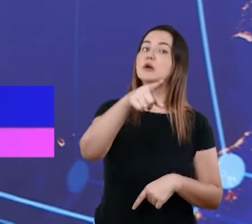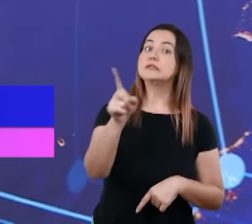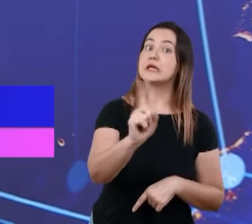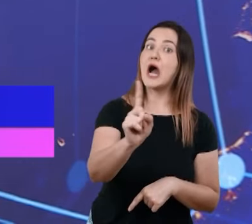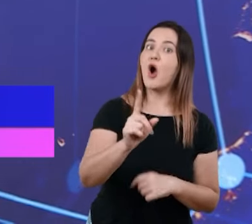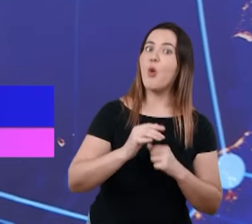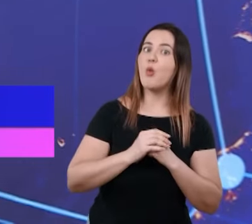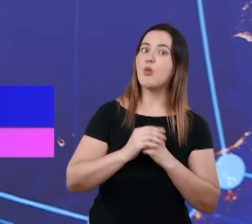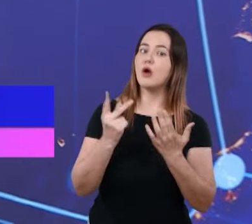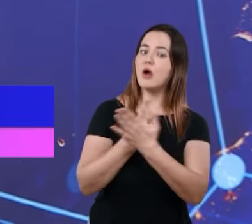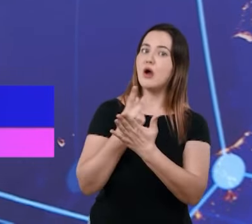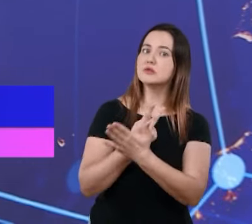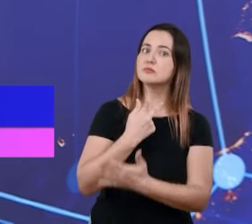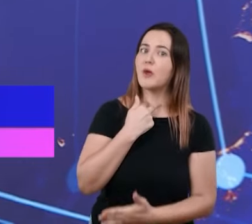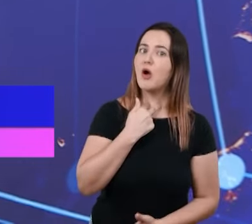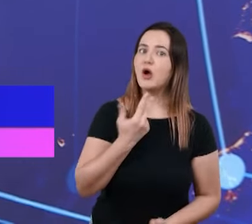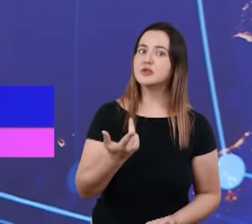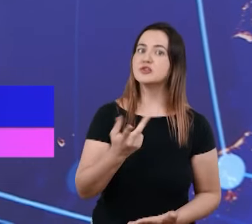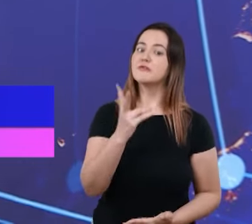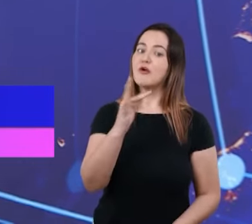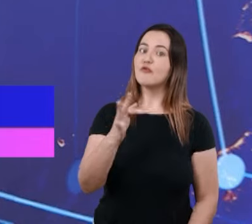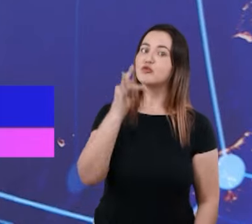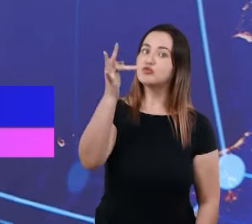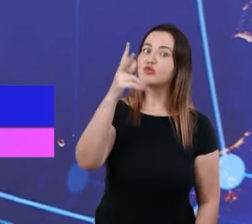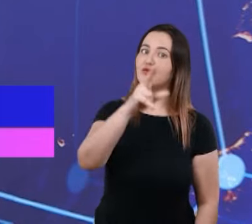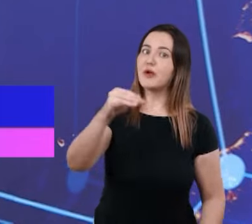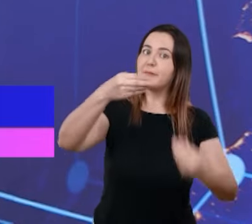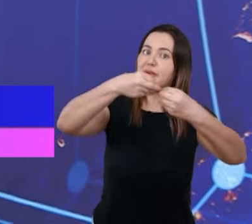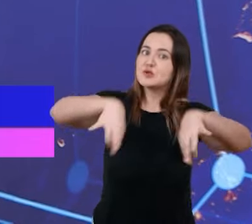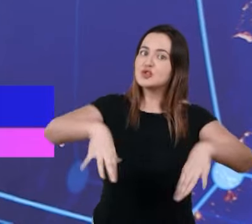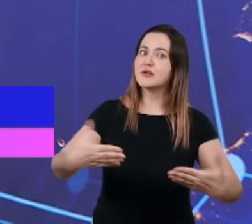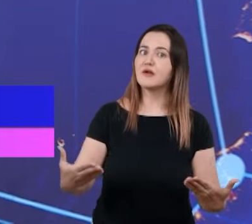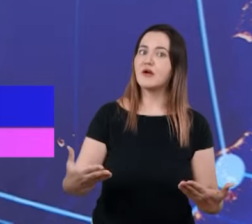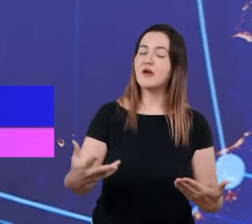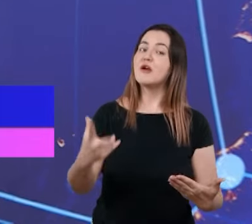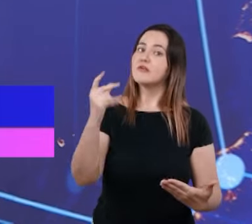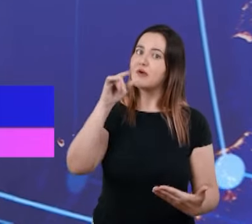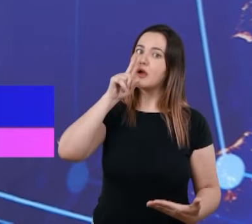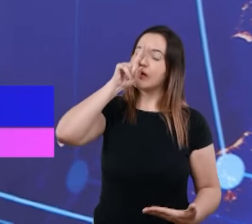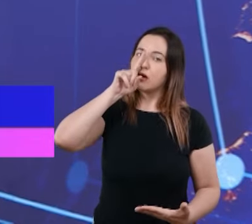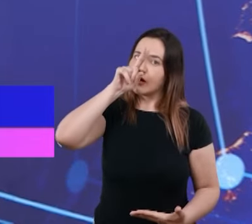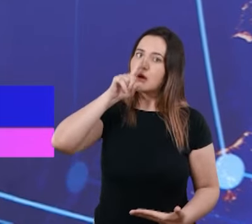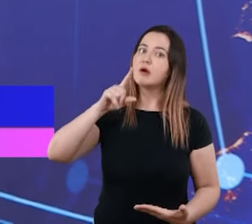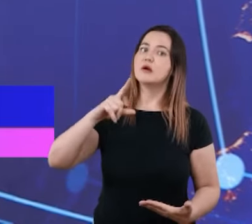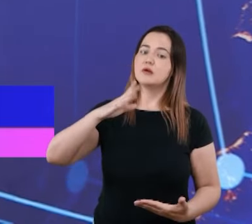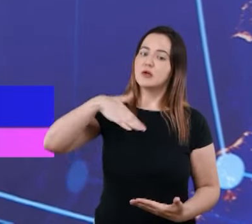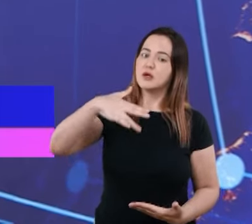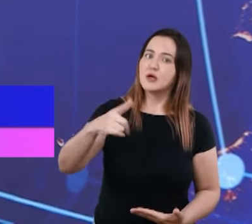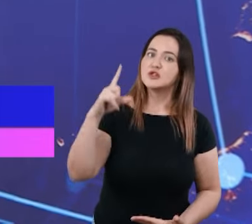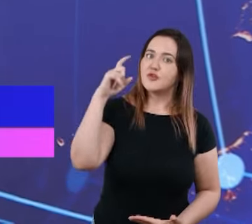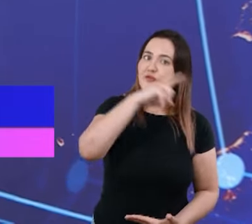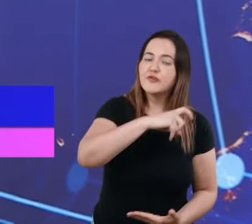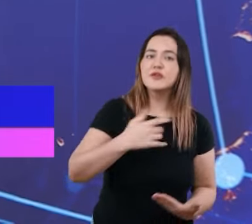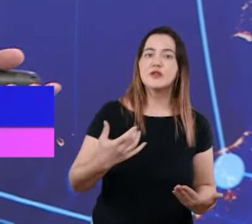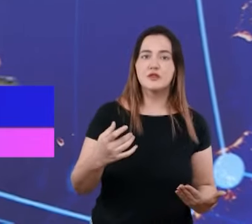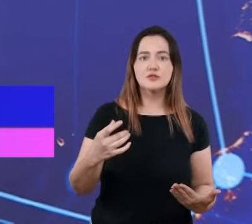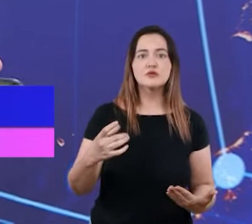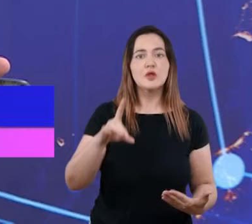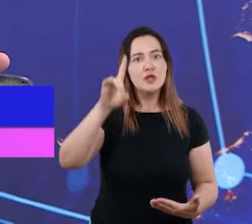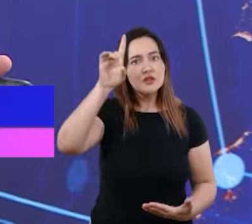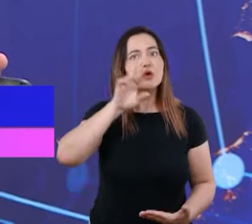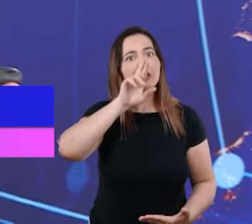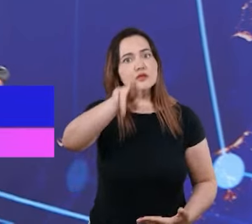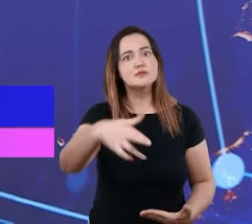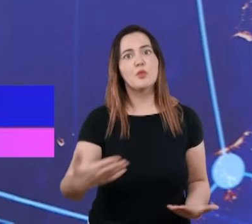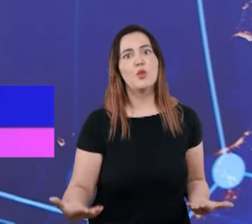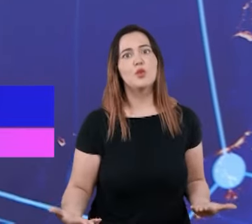por isso algumas vezes Deus acaba nos educando e permitindo que eu e você passemos por situações difíceis. Porque não seria